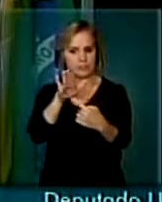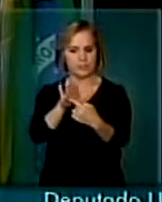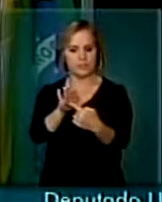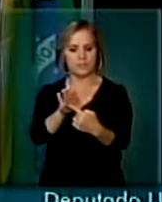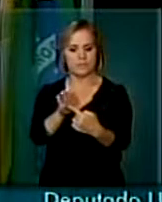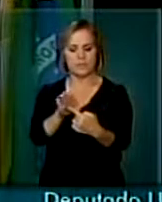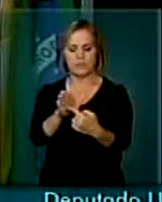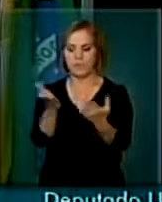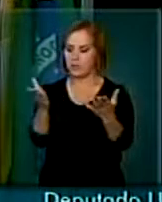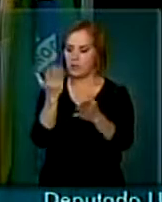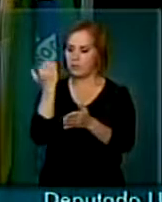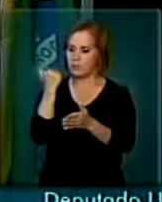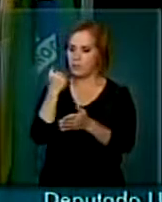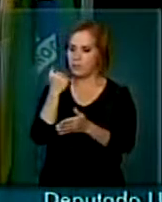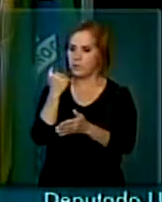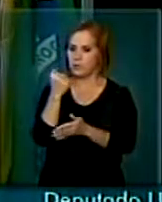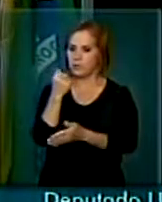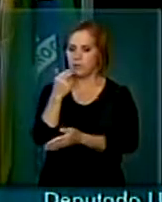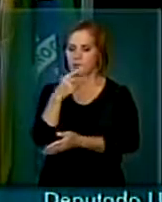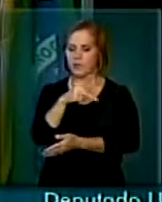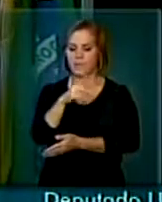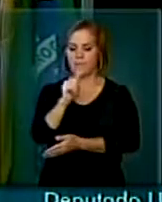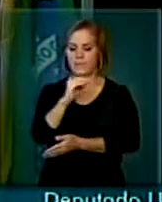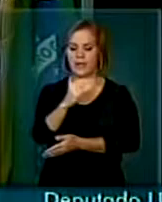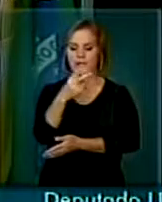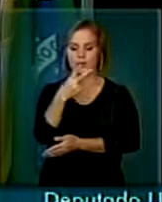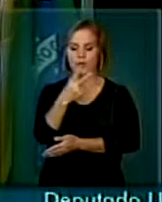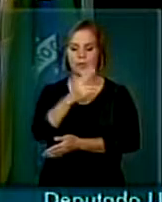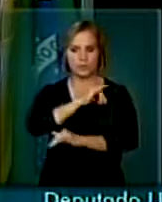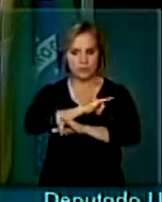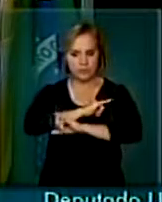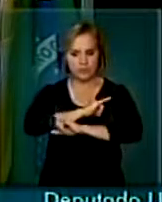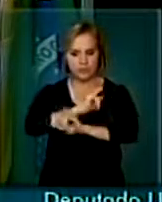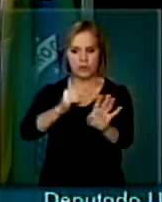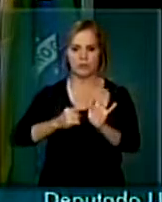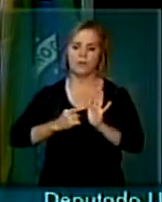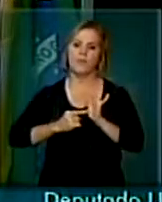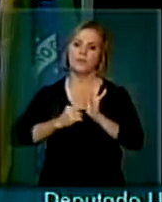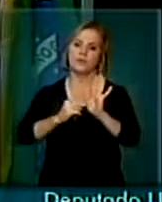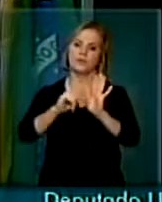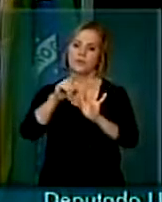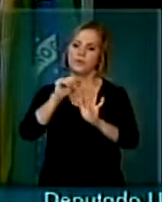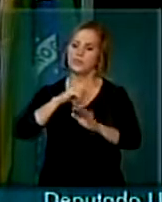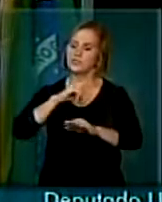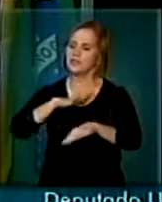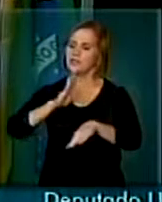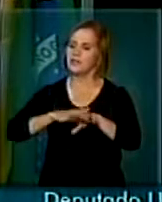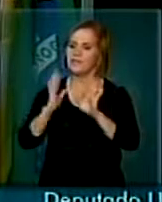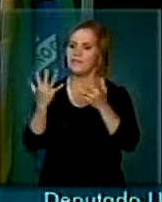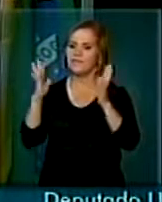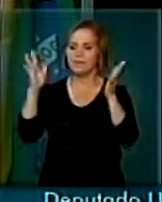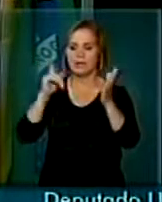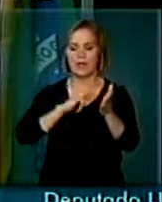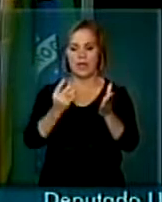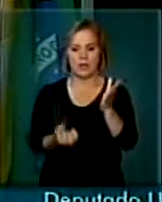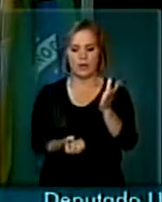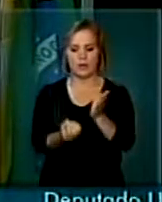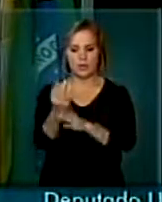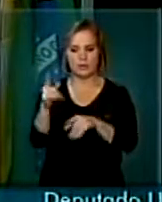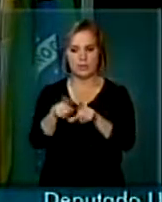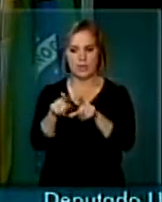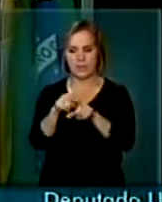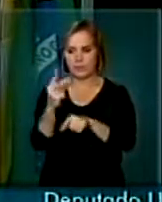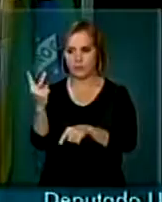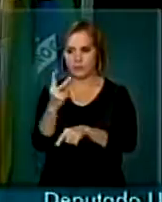recente lançamento da segunda versão do PAC-2, cuja medida mais festejada foi o lançamento também de uma